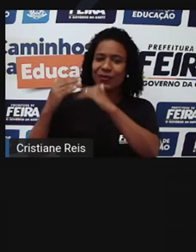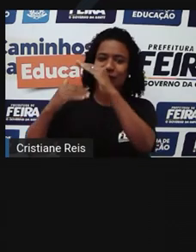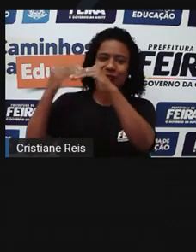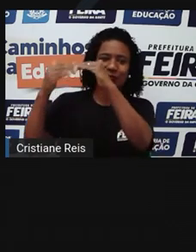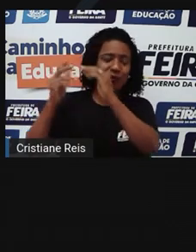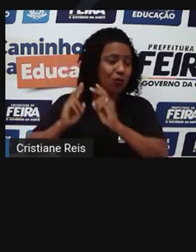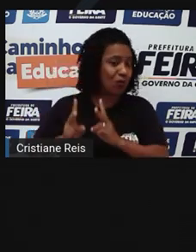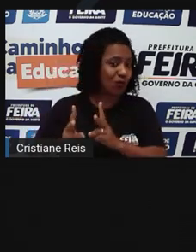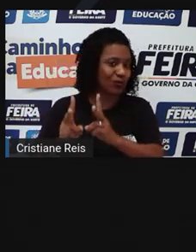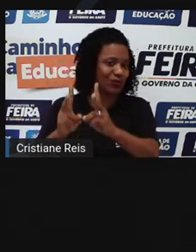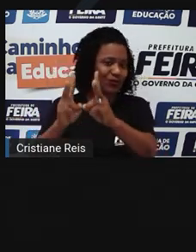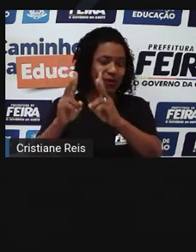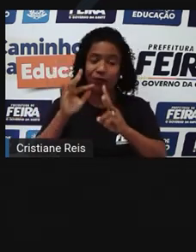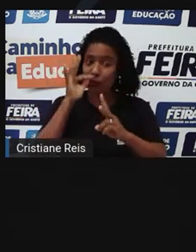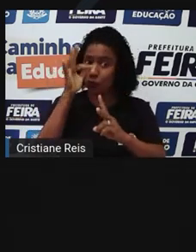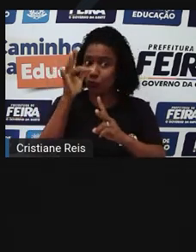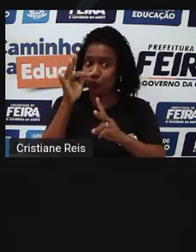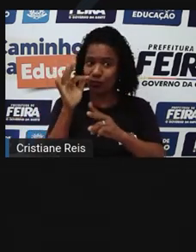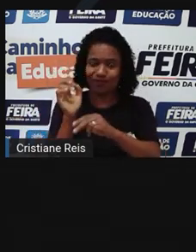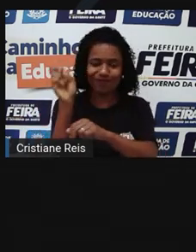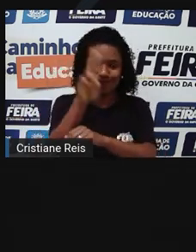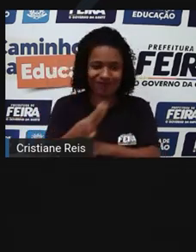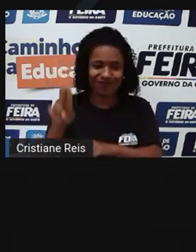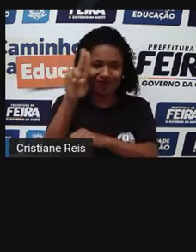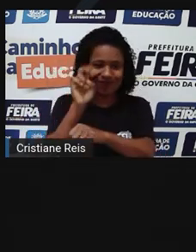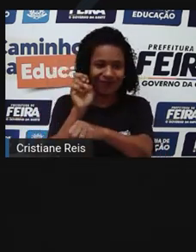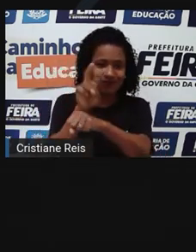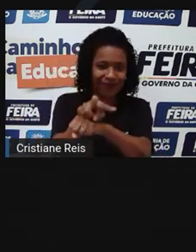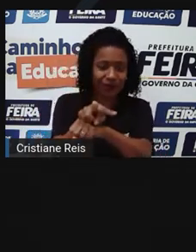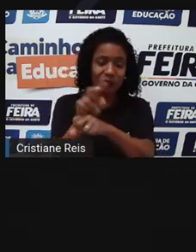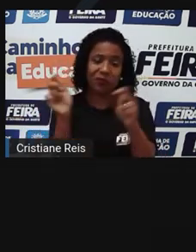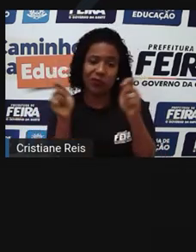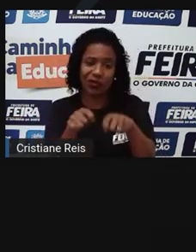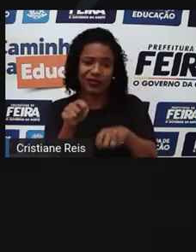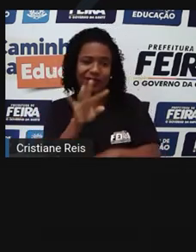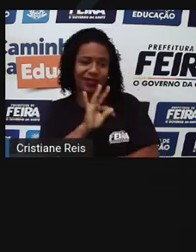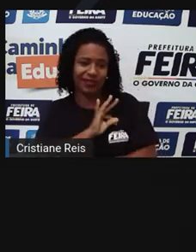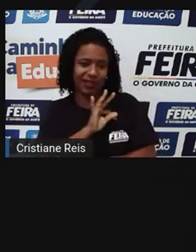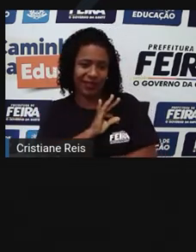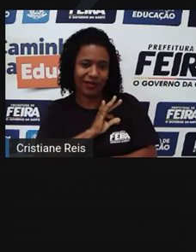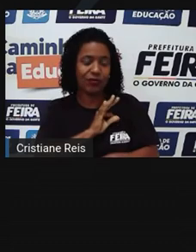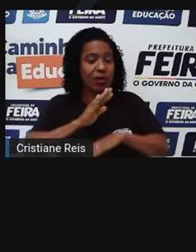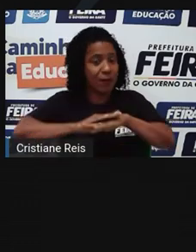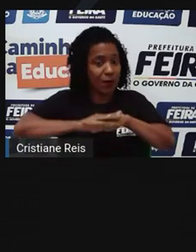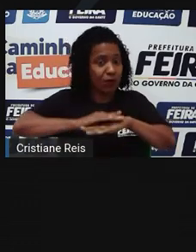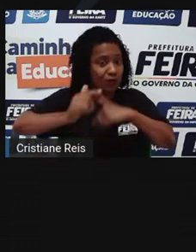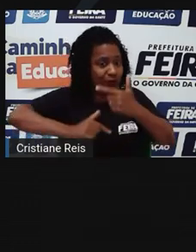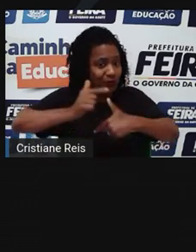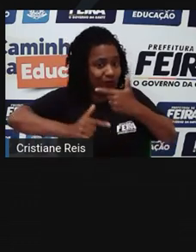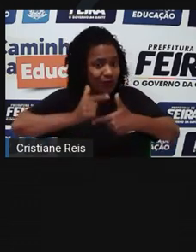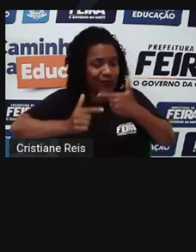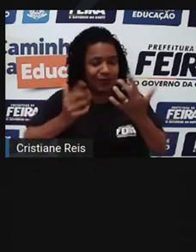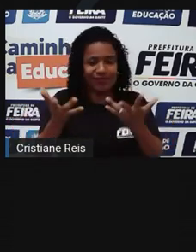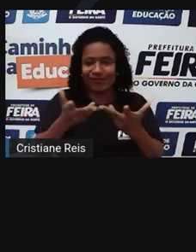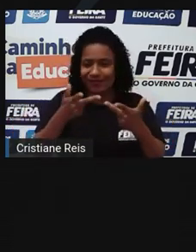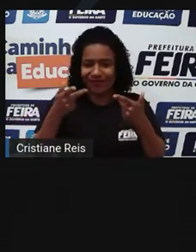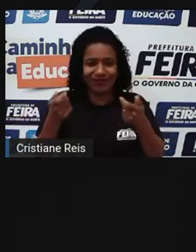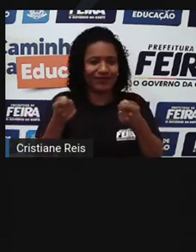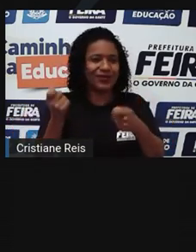estudos no curso superior, para a concepção técnica e a preparação de mão de obra para o mercado de trabalho.